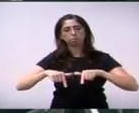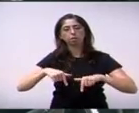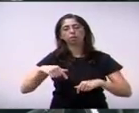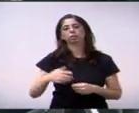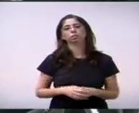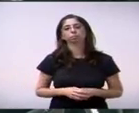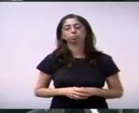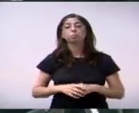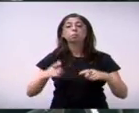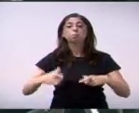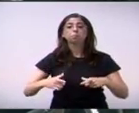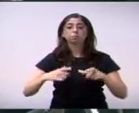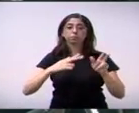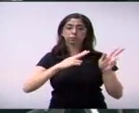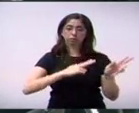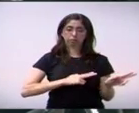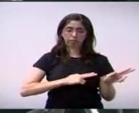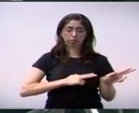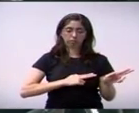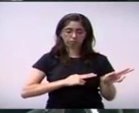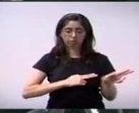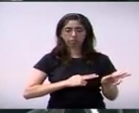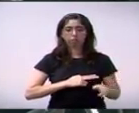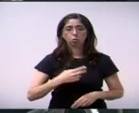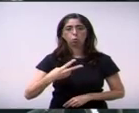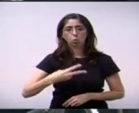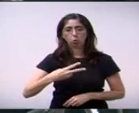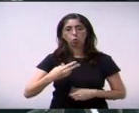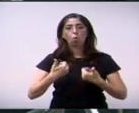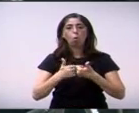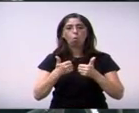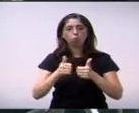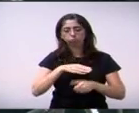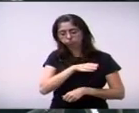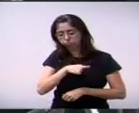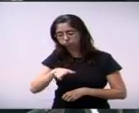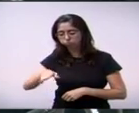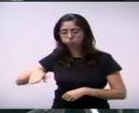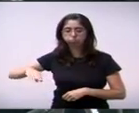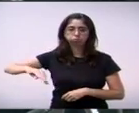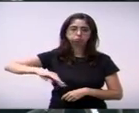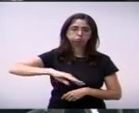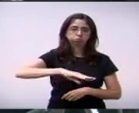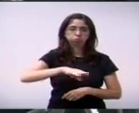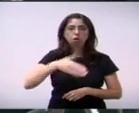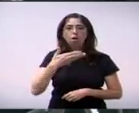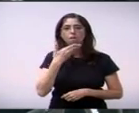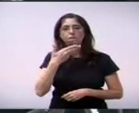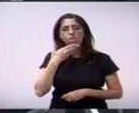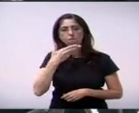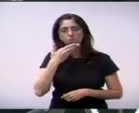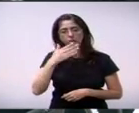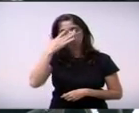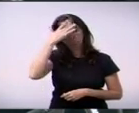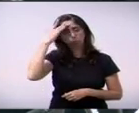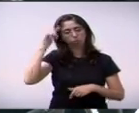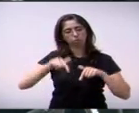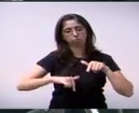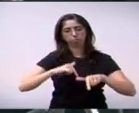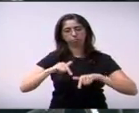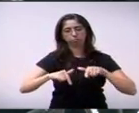Terezinha 2 para que o ônibus urbano inicie uma linha de transporte coletivo no bairro.